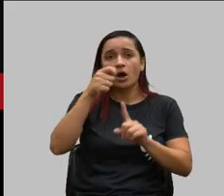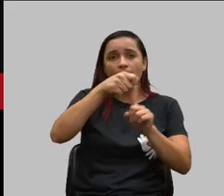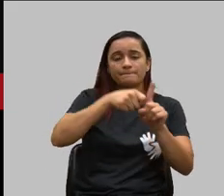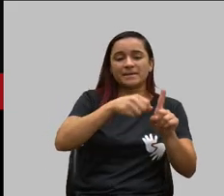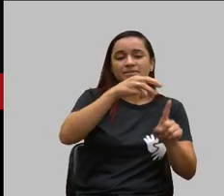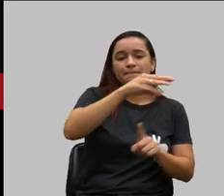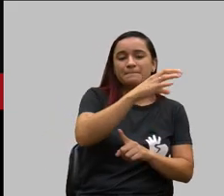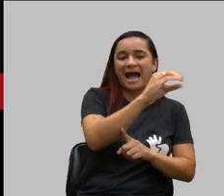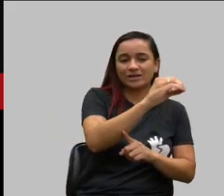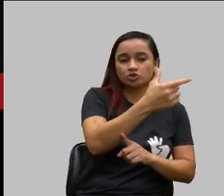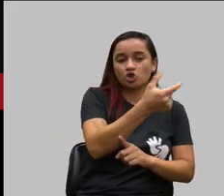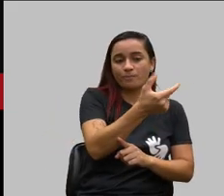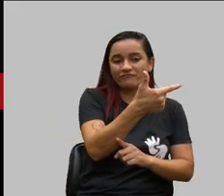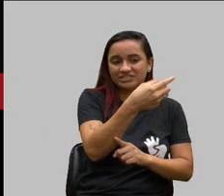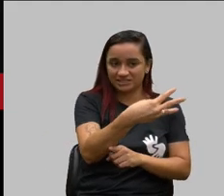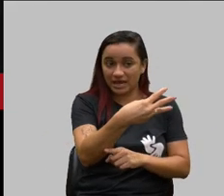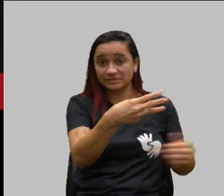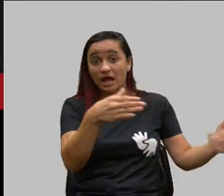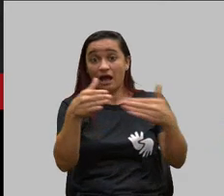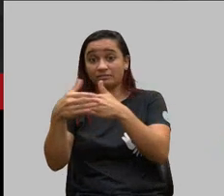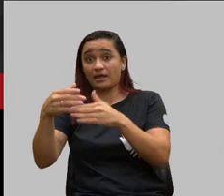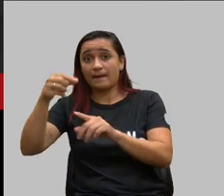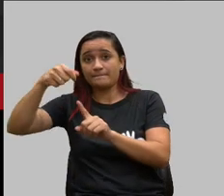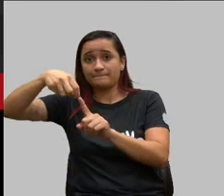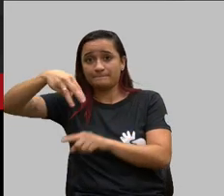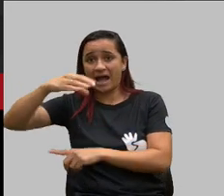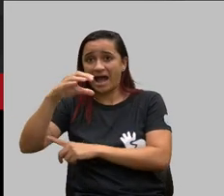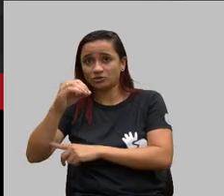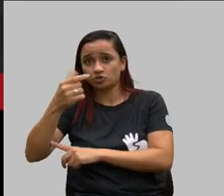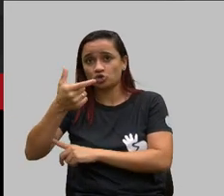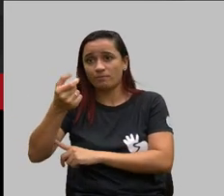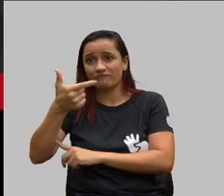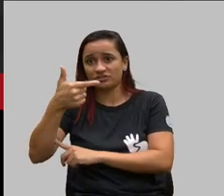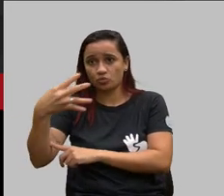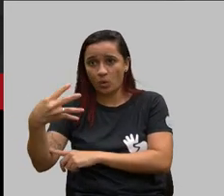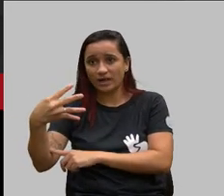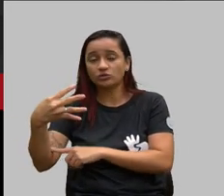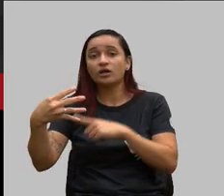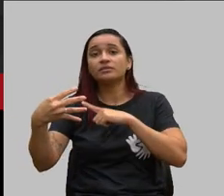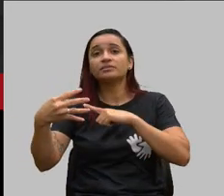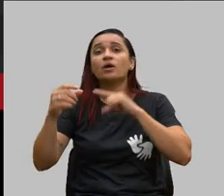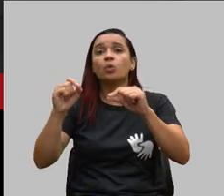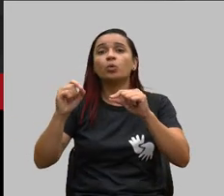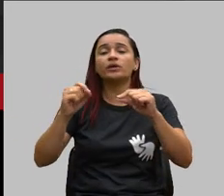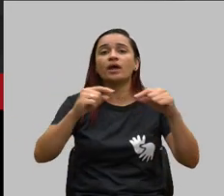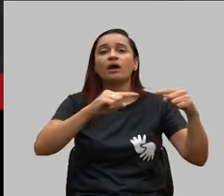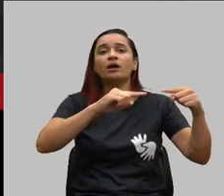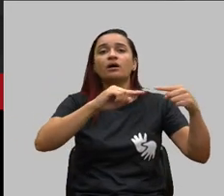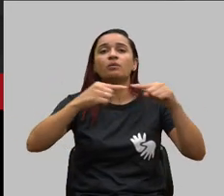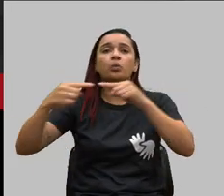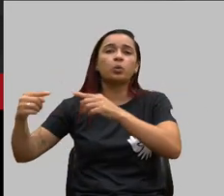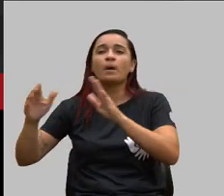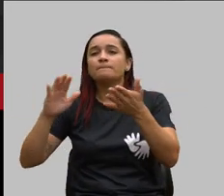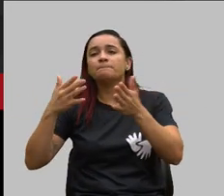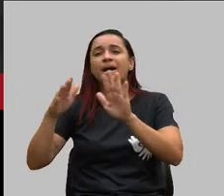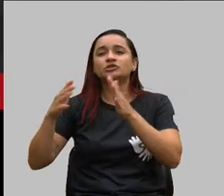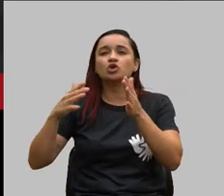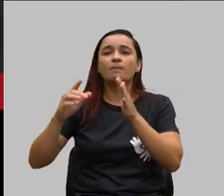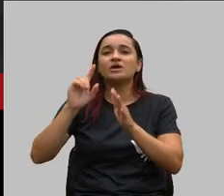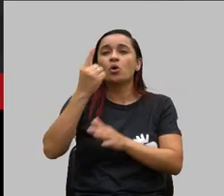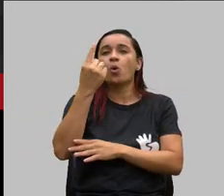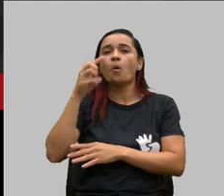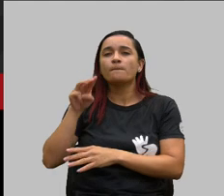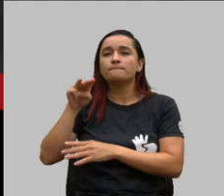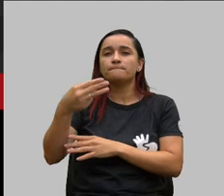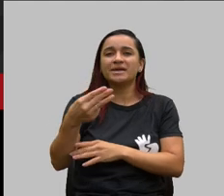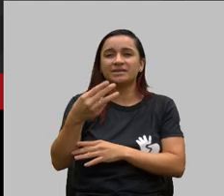março de 2024 existe uma linha ali de a média de um milhão cento e poucos cancelamentos